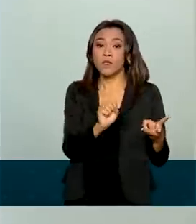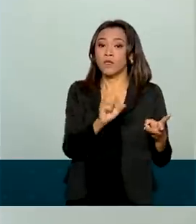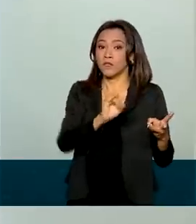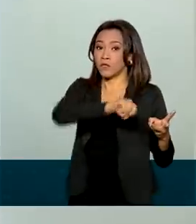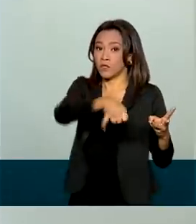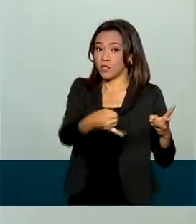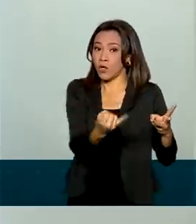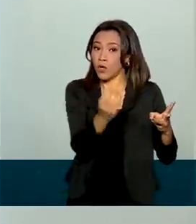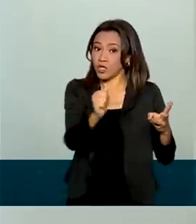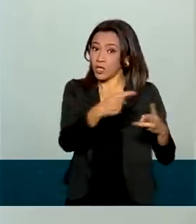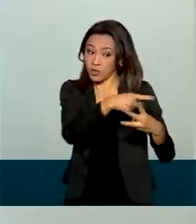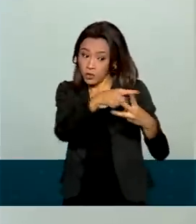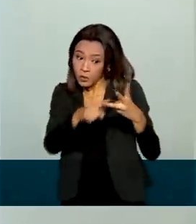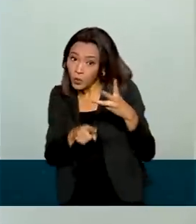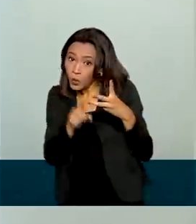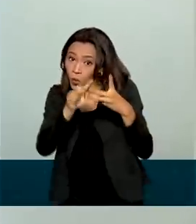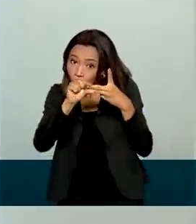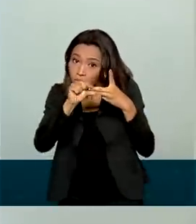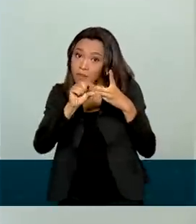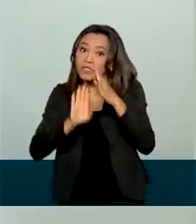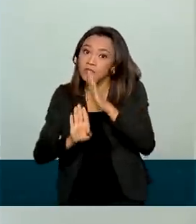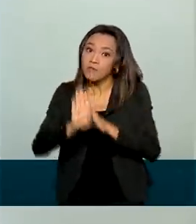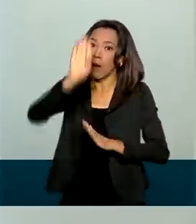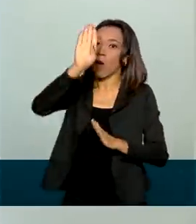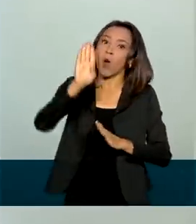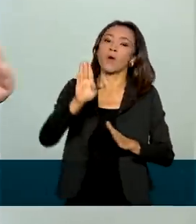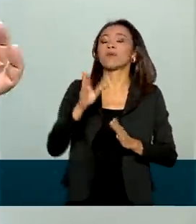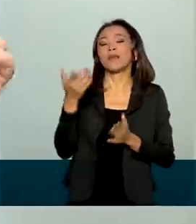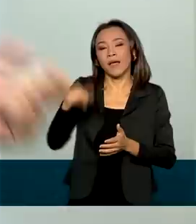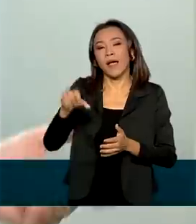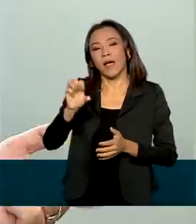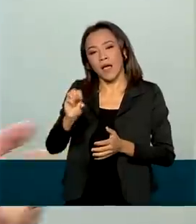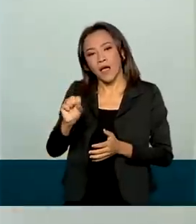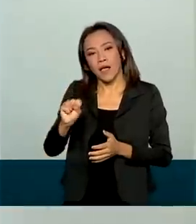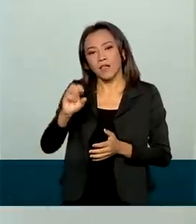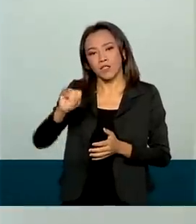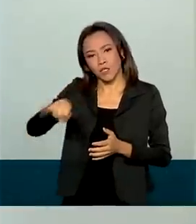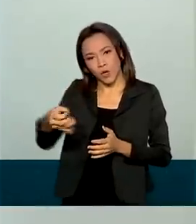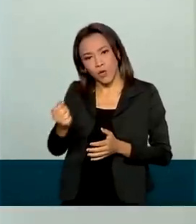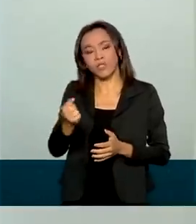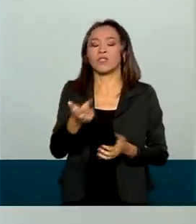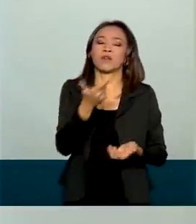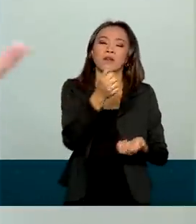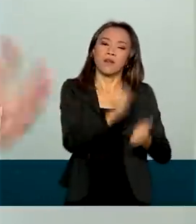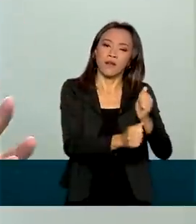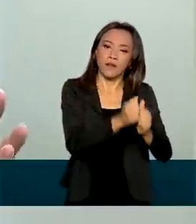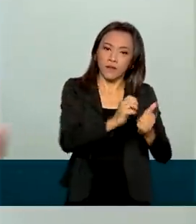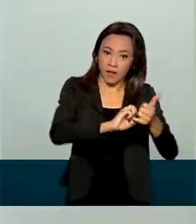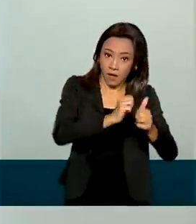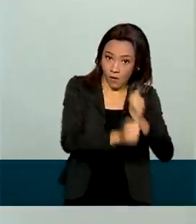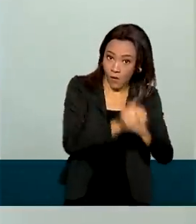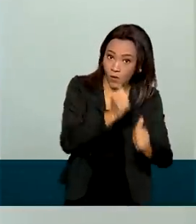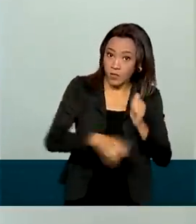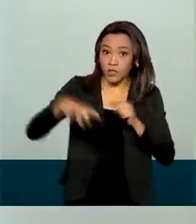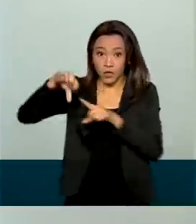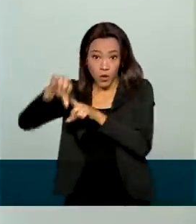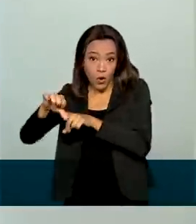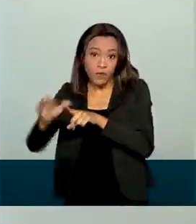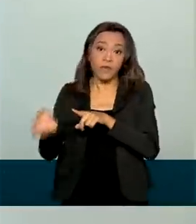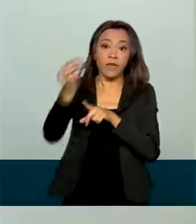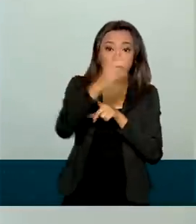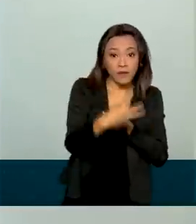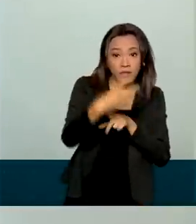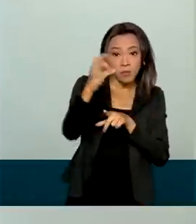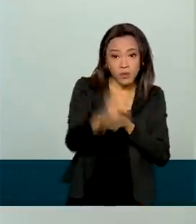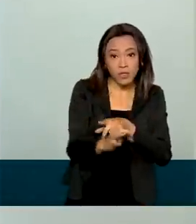Desses três produtos, dois tiveram crescimento, soja e arroz, com 9,3%, em termos arredondados. E